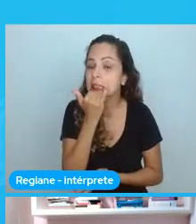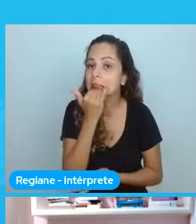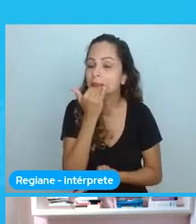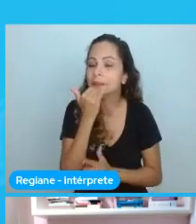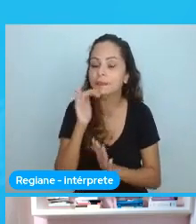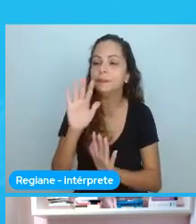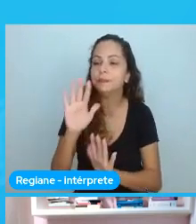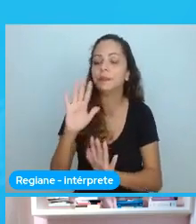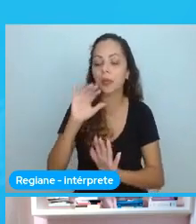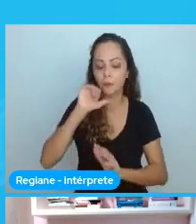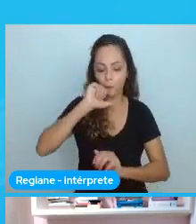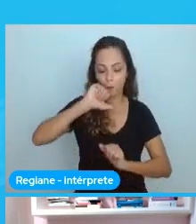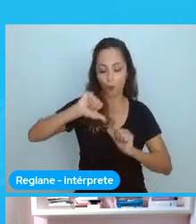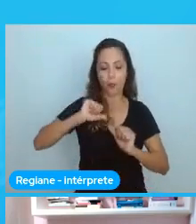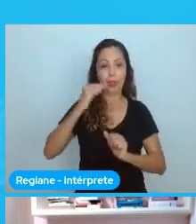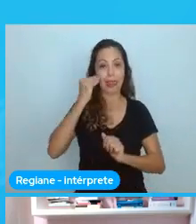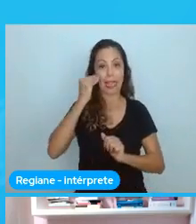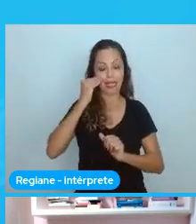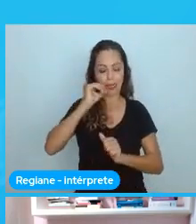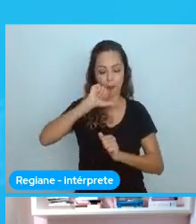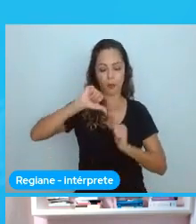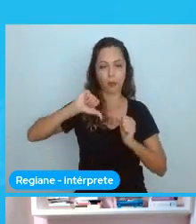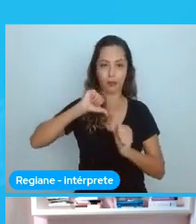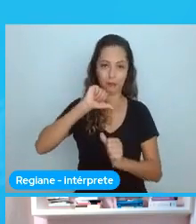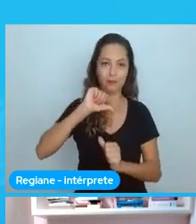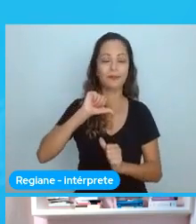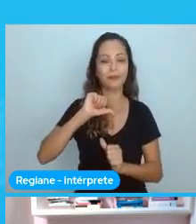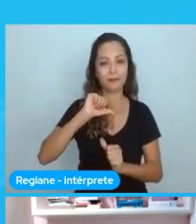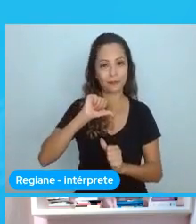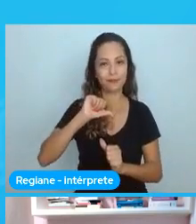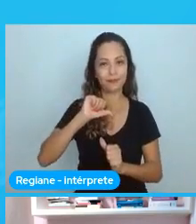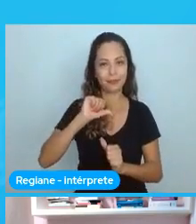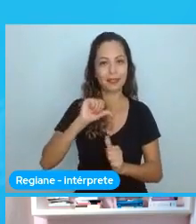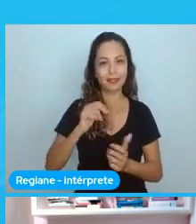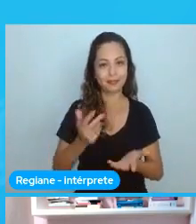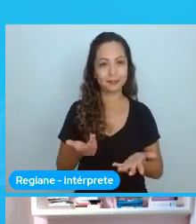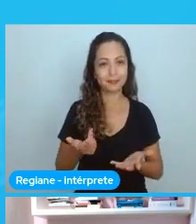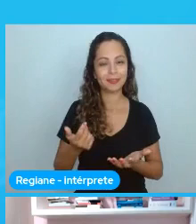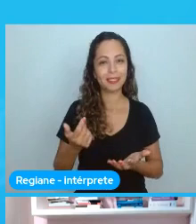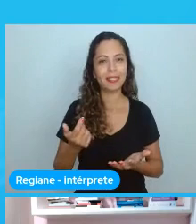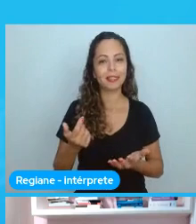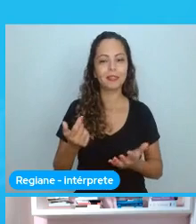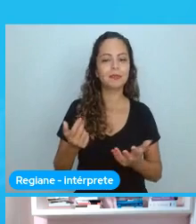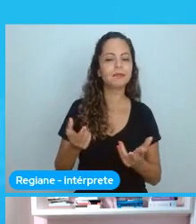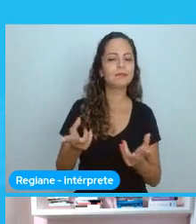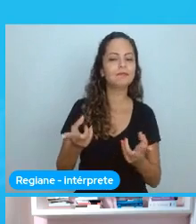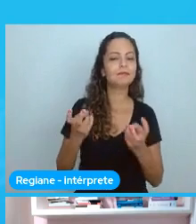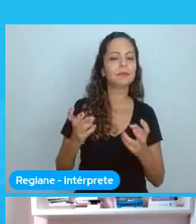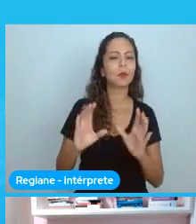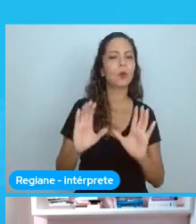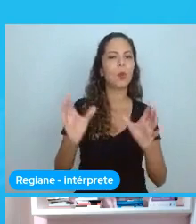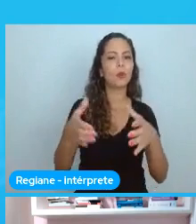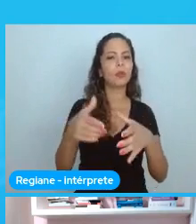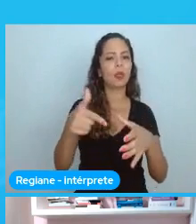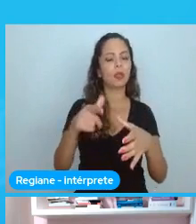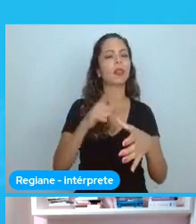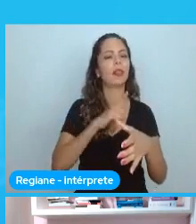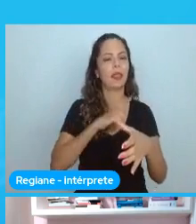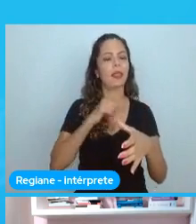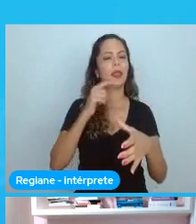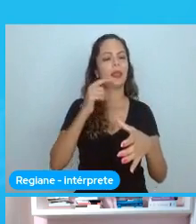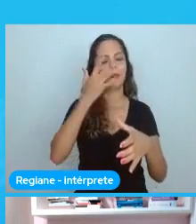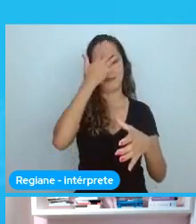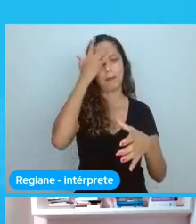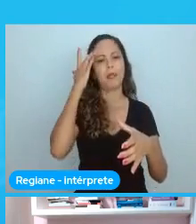Eu acho que é mais fácil quando eu entendo que a comunidade, ela tem pessoas brancas, ela tem pessoas cis,